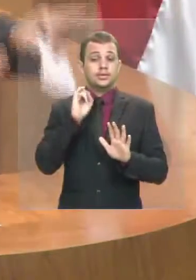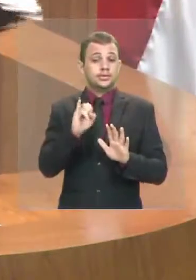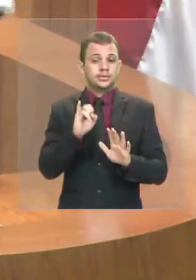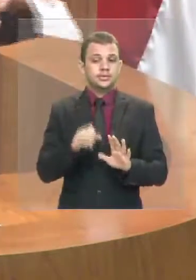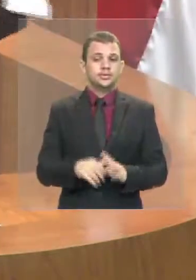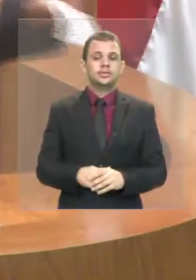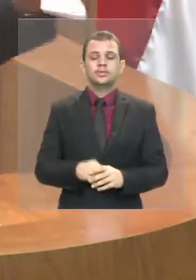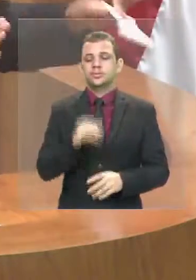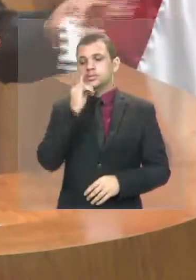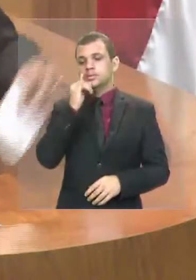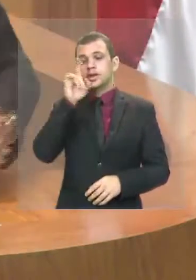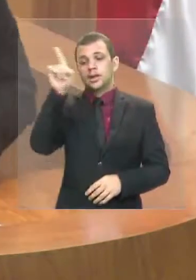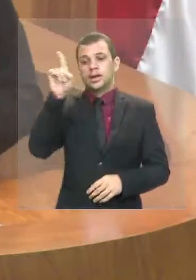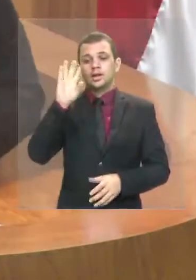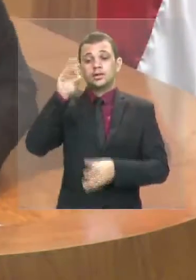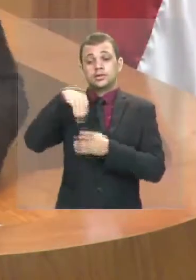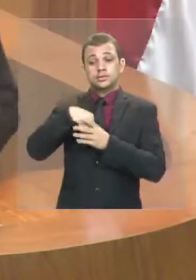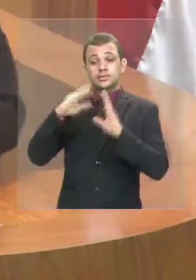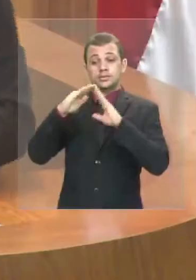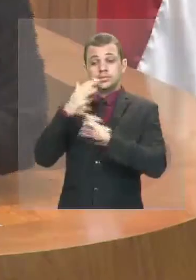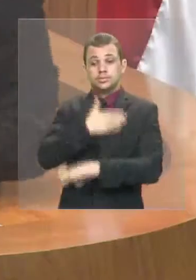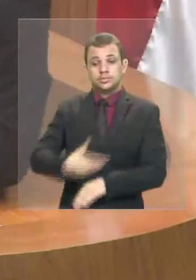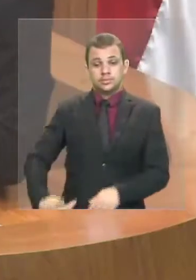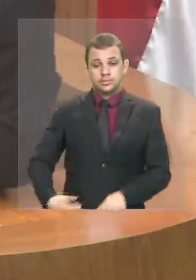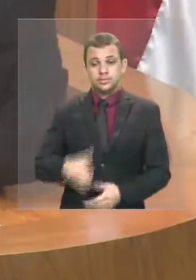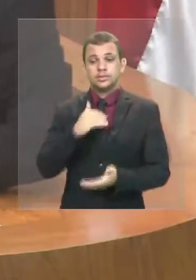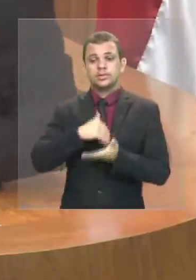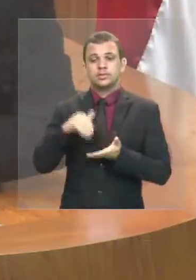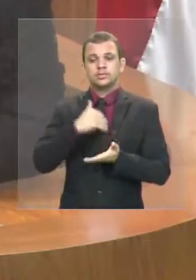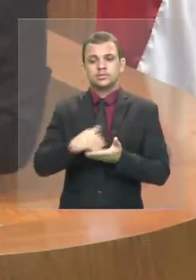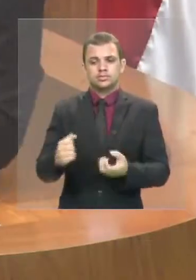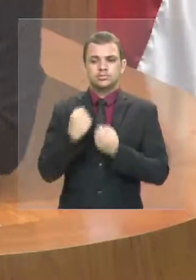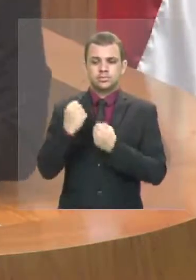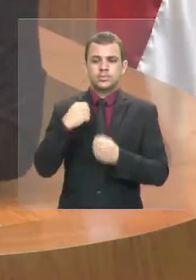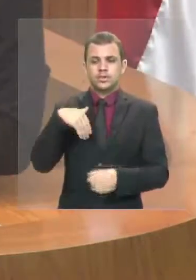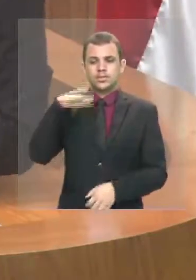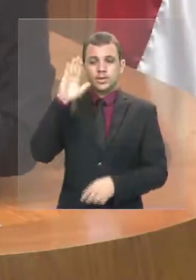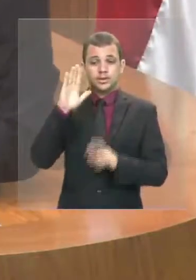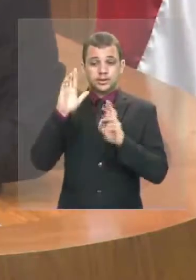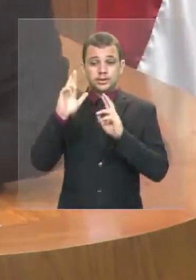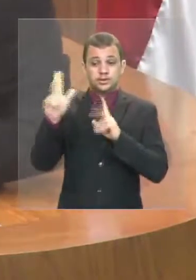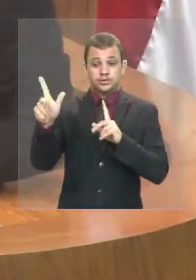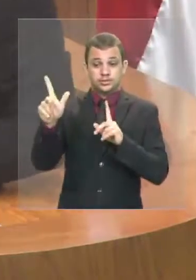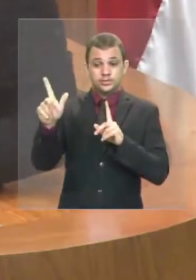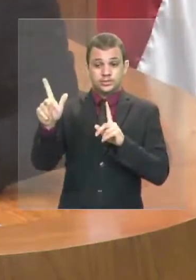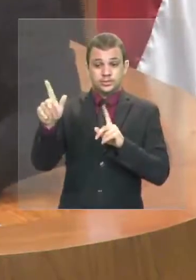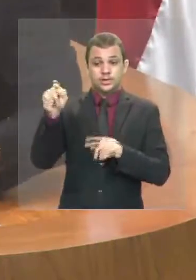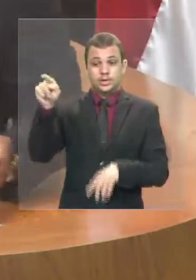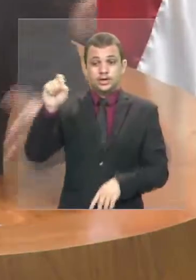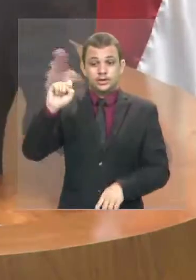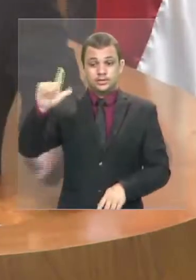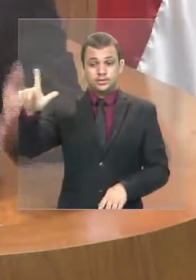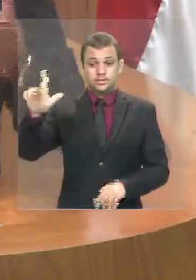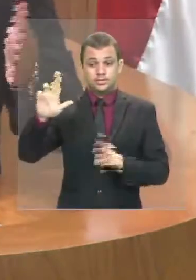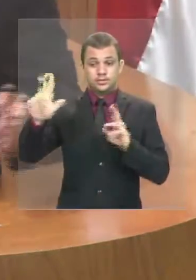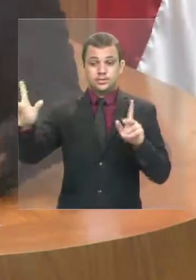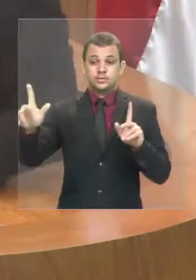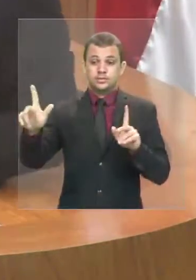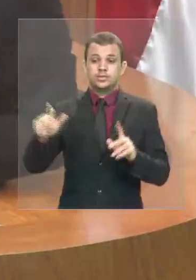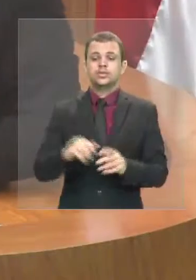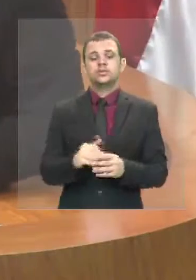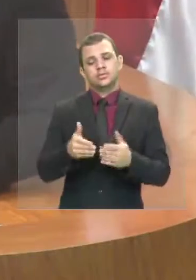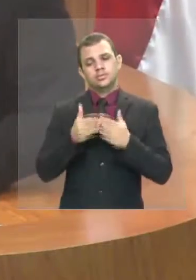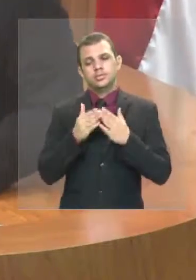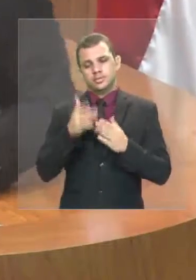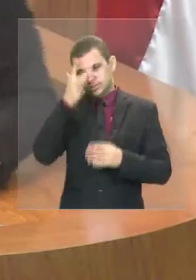lá dentro do Palácio dos Leões, o secretário todo poderoso é uma outra São Luís, que os eleitores de nossa capital